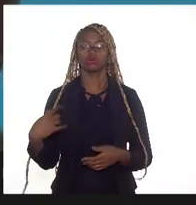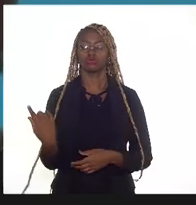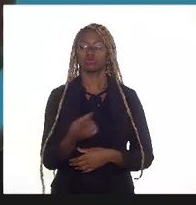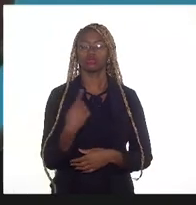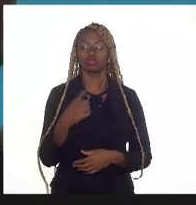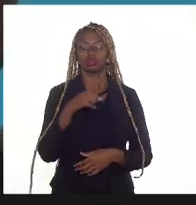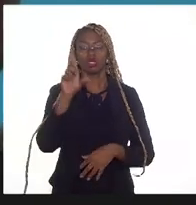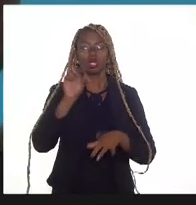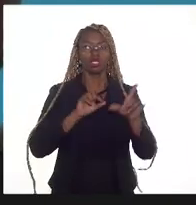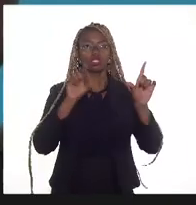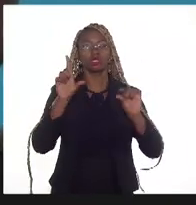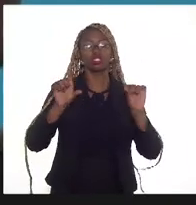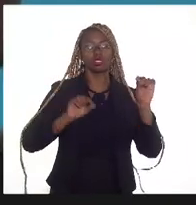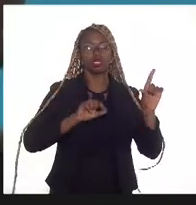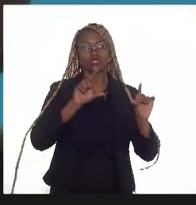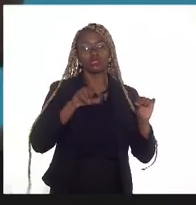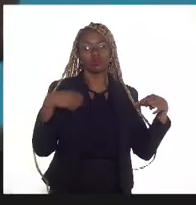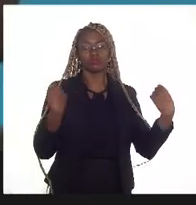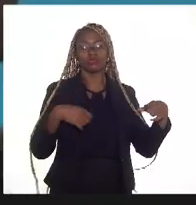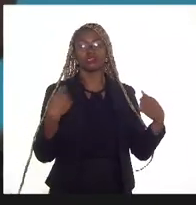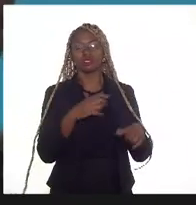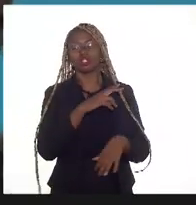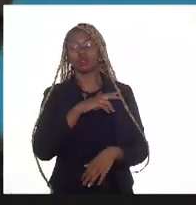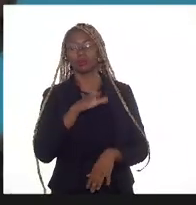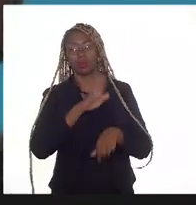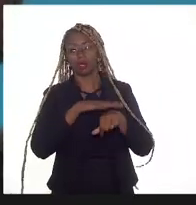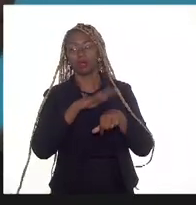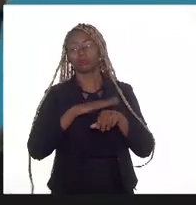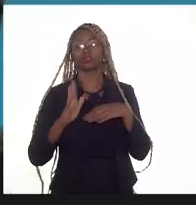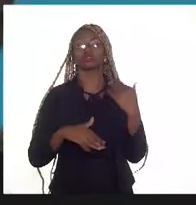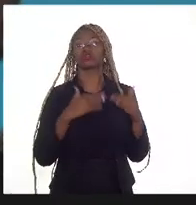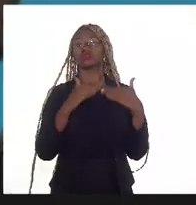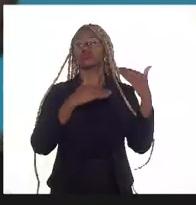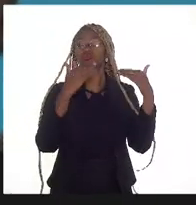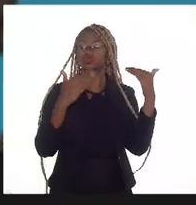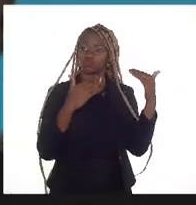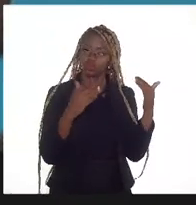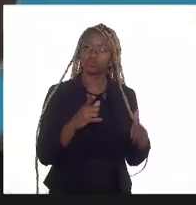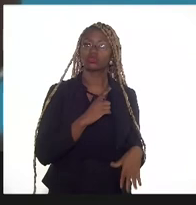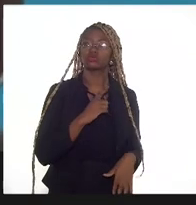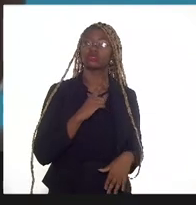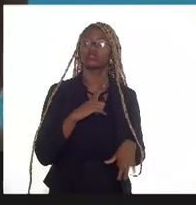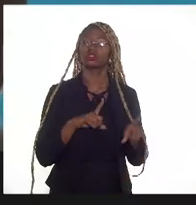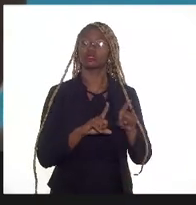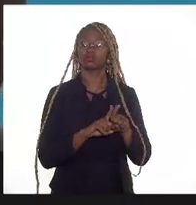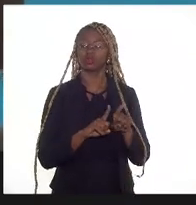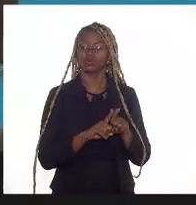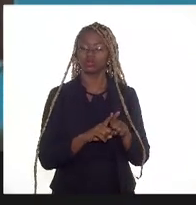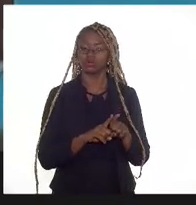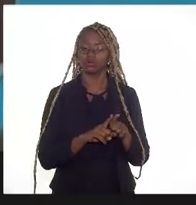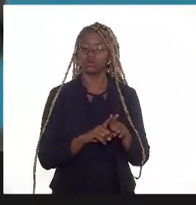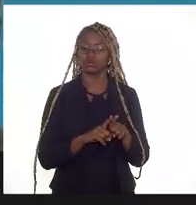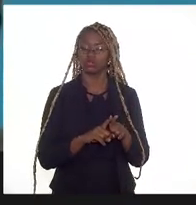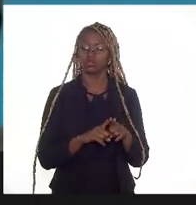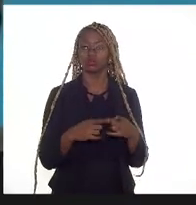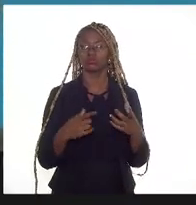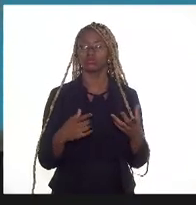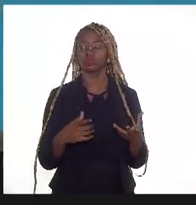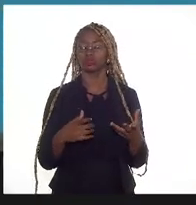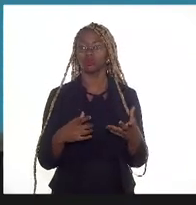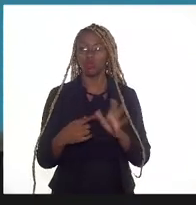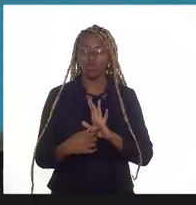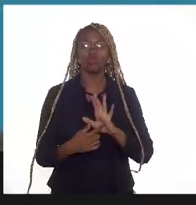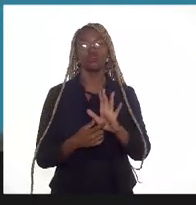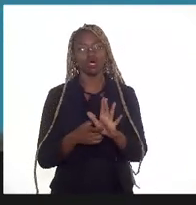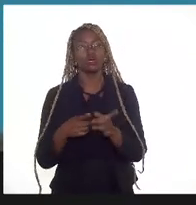eles precisam ter os seus planos de desenvolvimento, eles precisam ter a sua economicidade comprovada